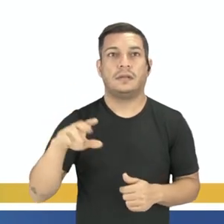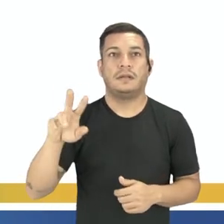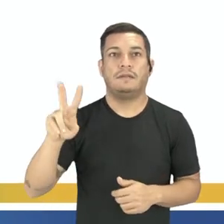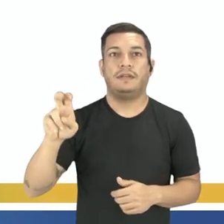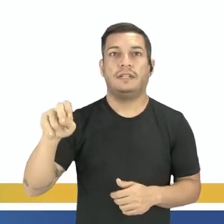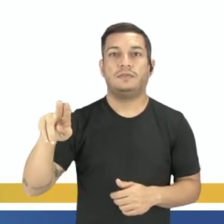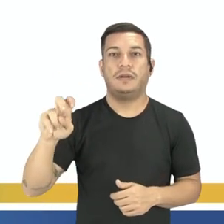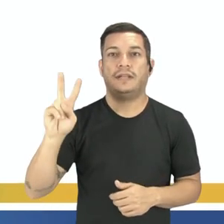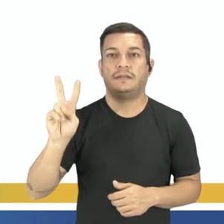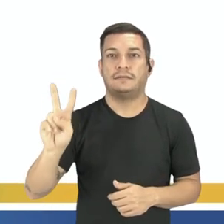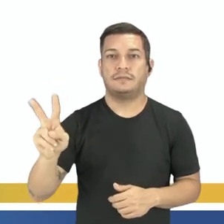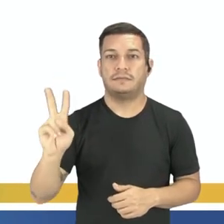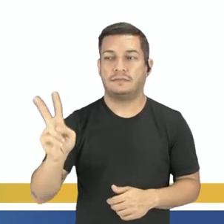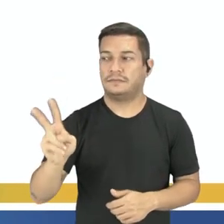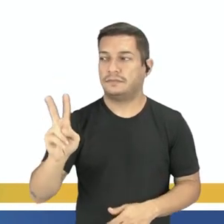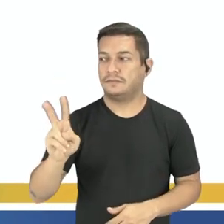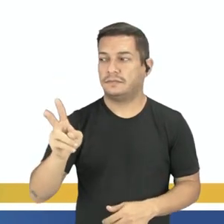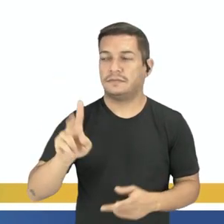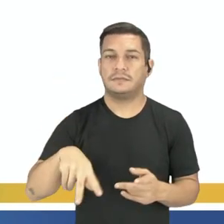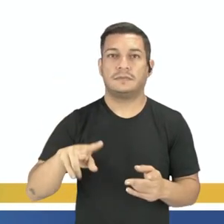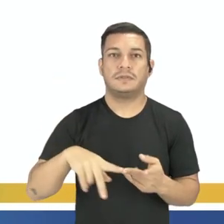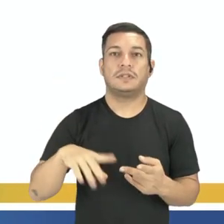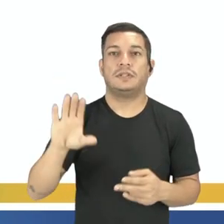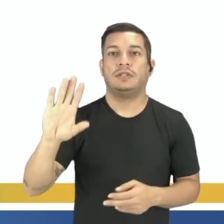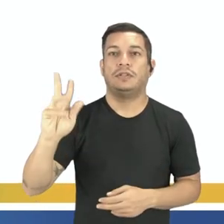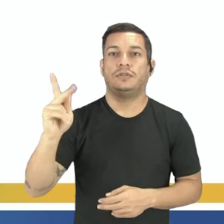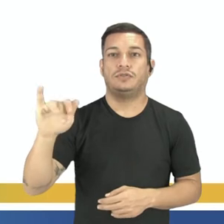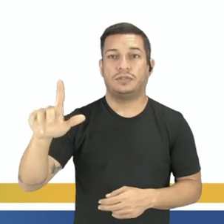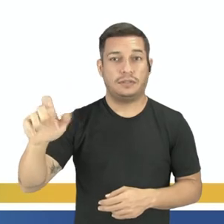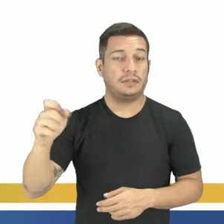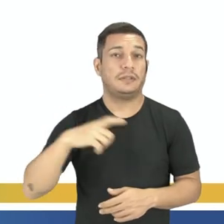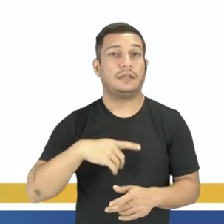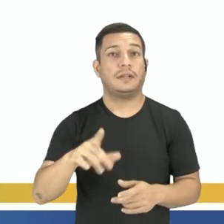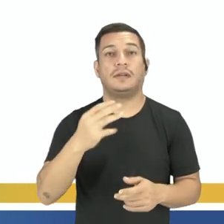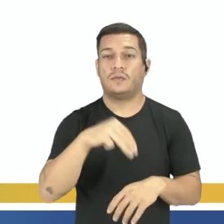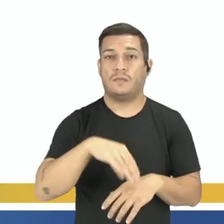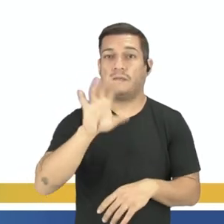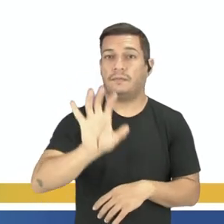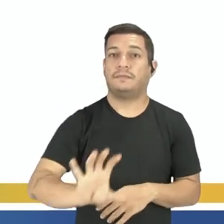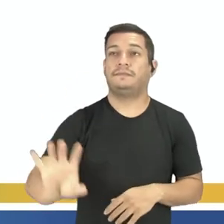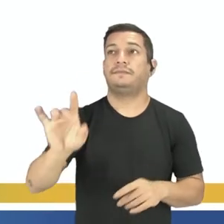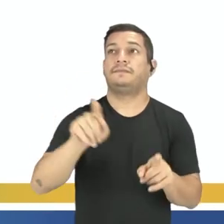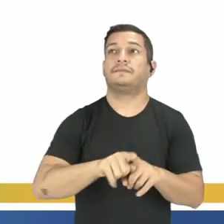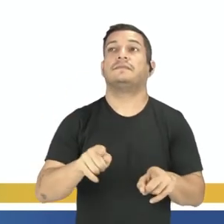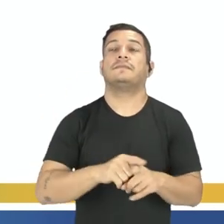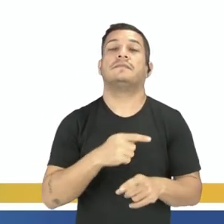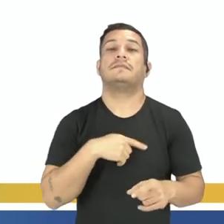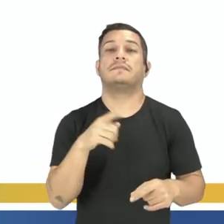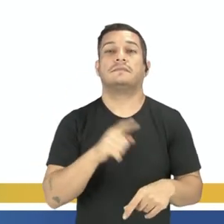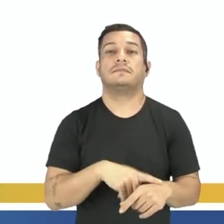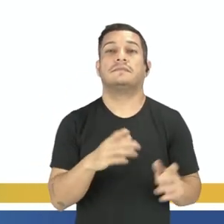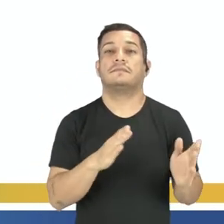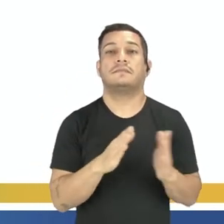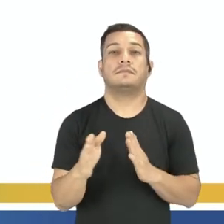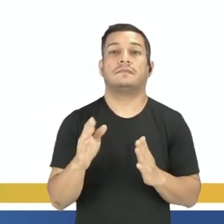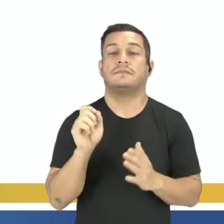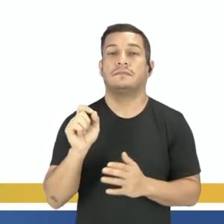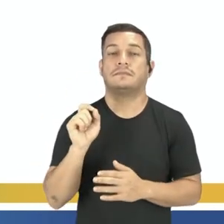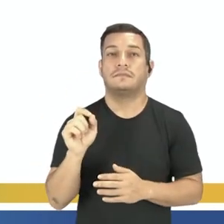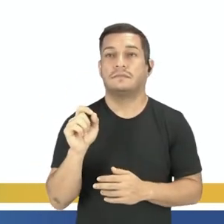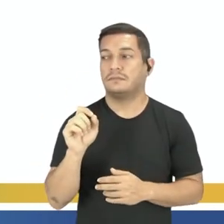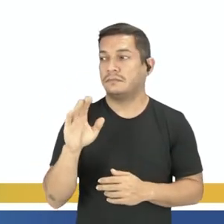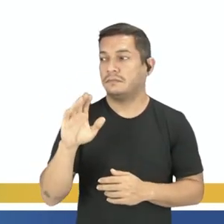No próximo slide, nós temos aí o que chamamos aí de um mapa relacionado ao período, né? De vicerreinos e